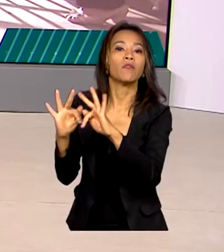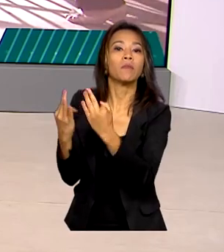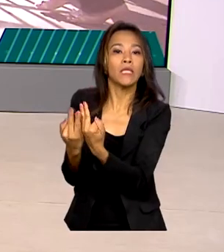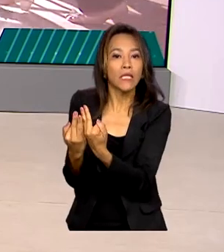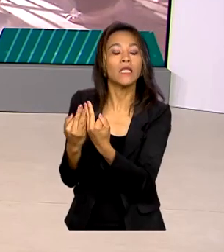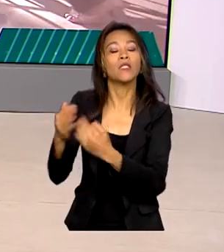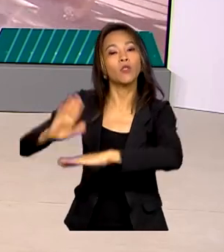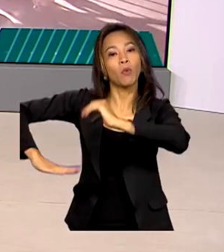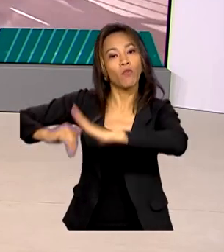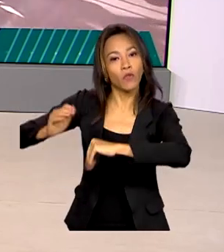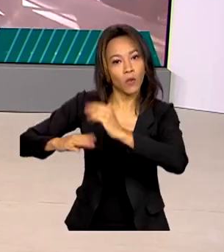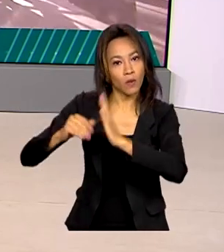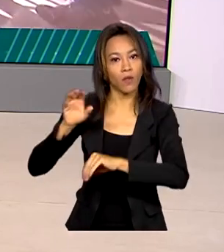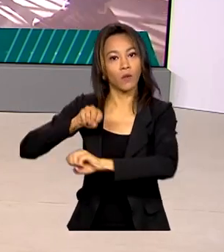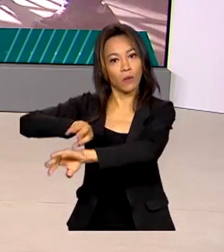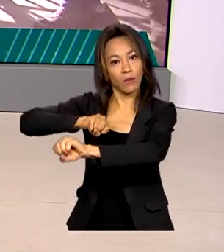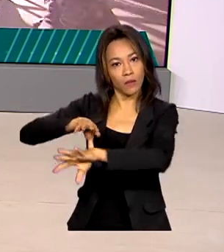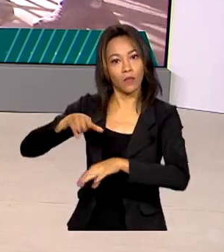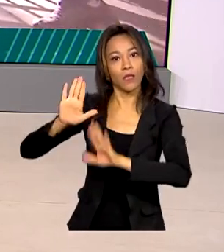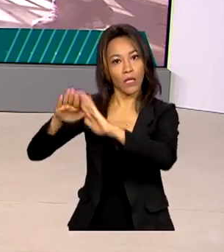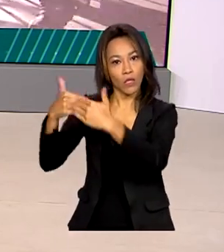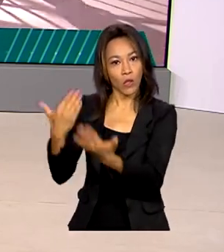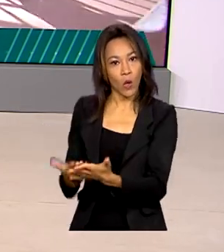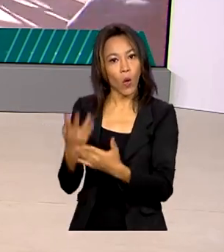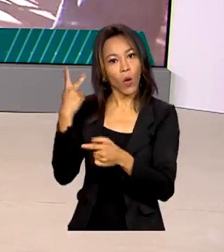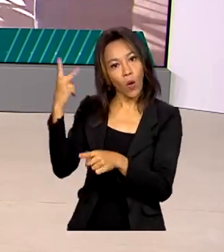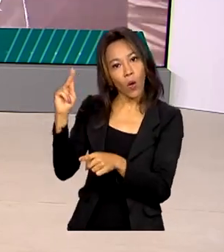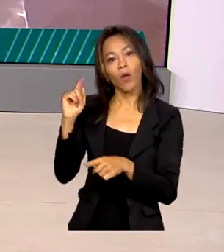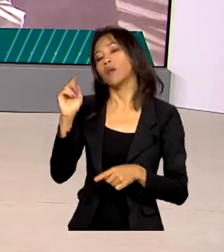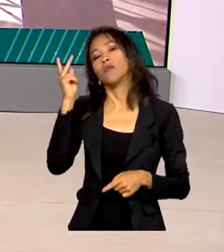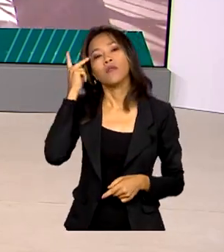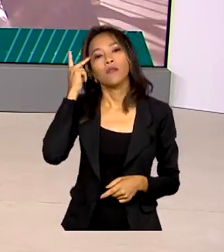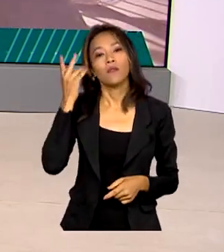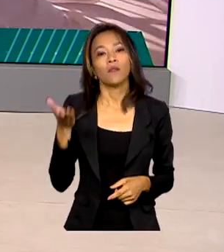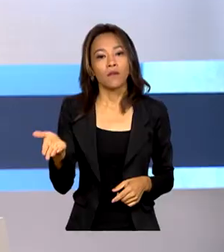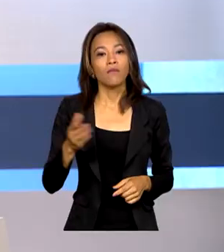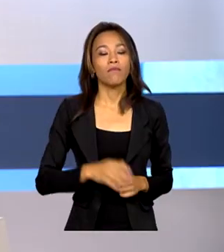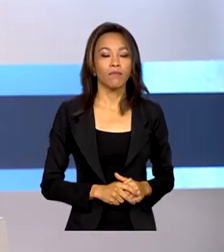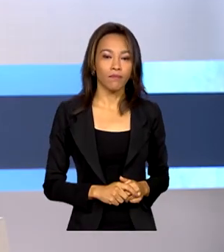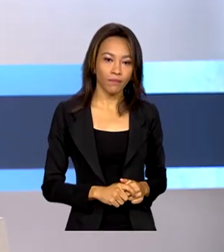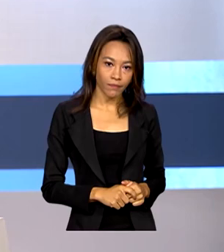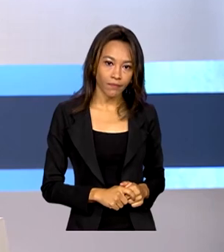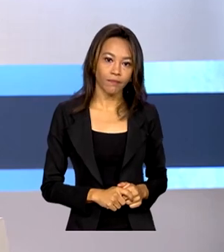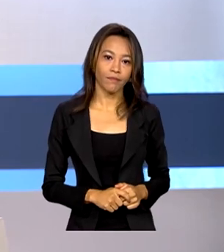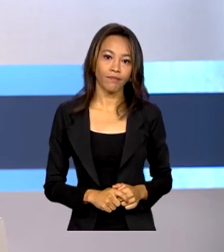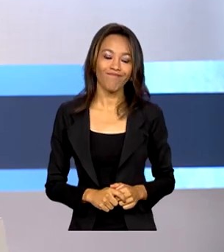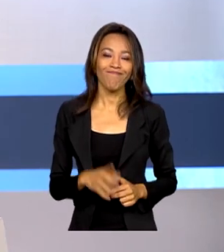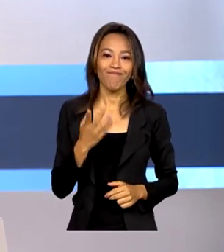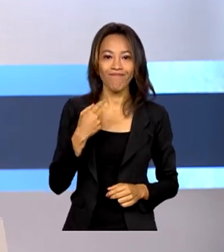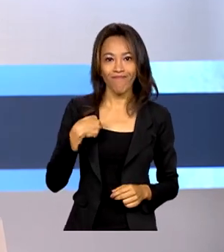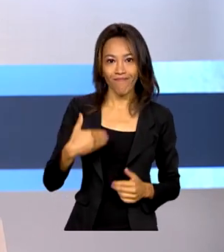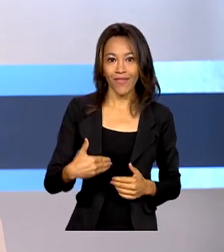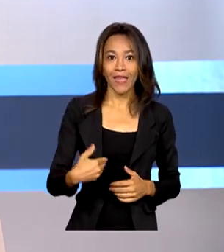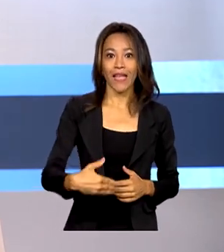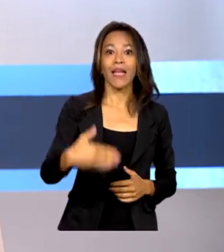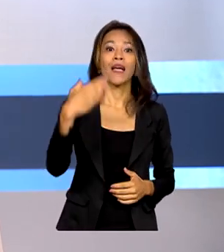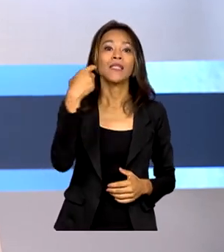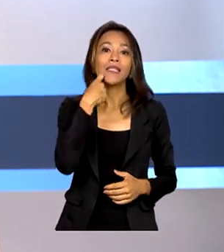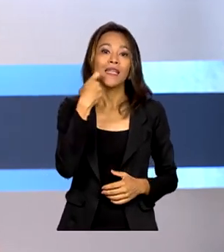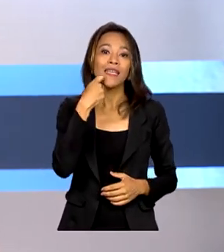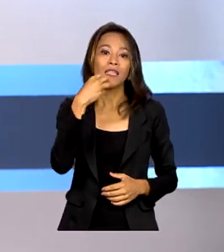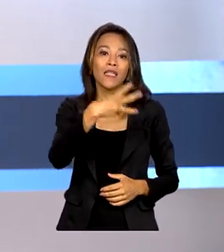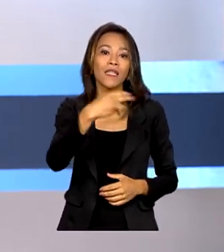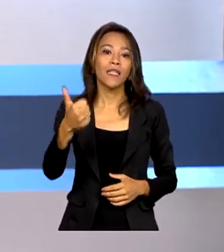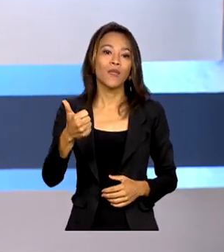profissionais da educação da Escola Estadual Tomásia Montoro. Na sexta-feira, 31 de março, faz